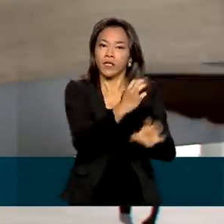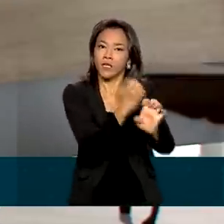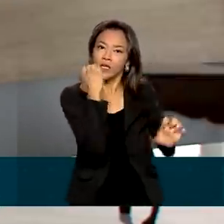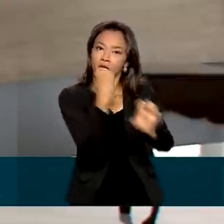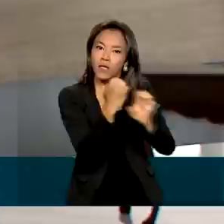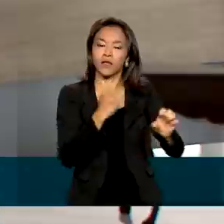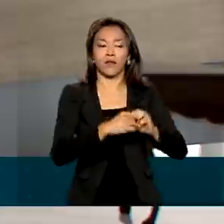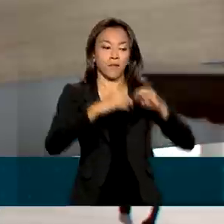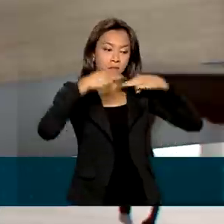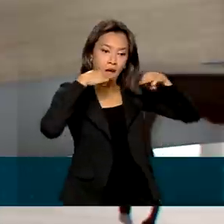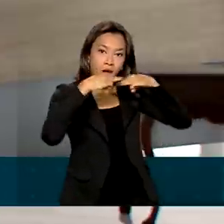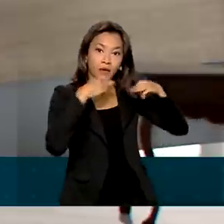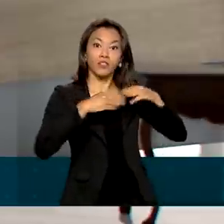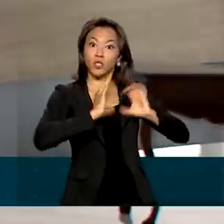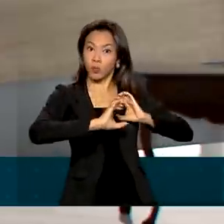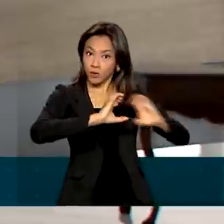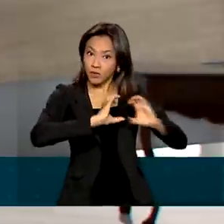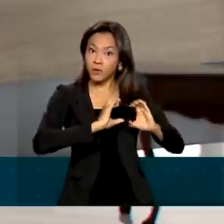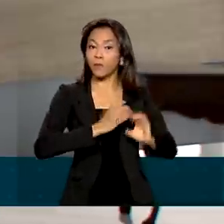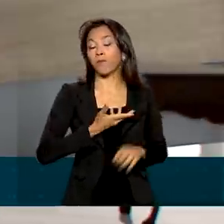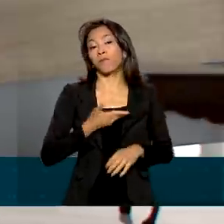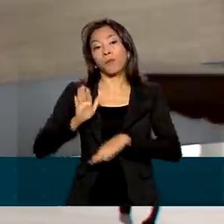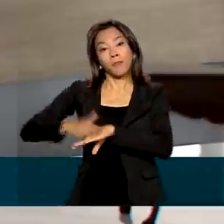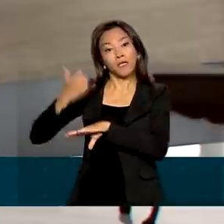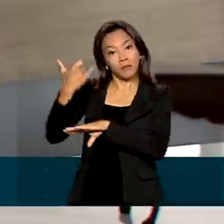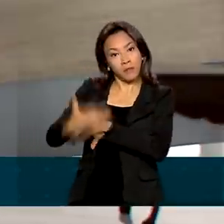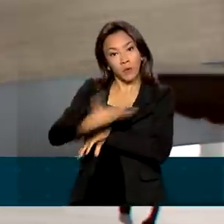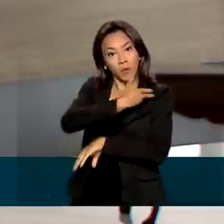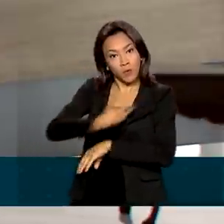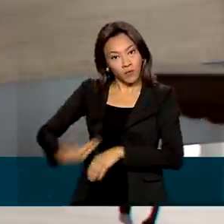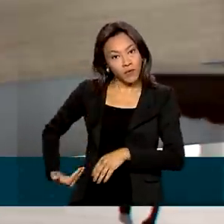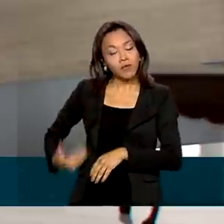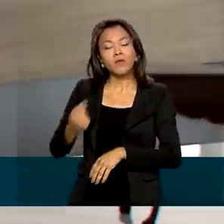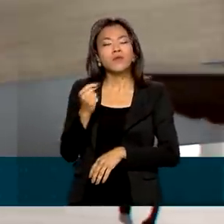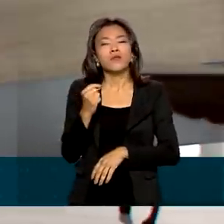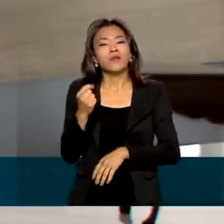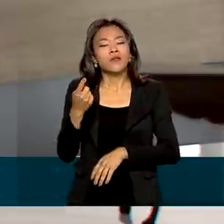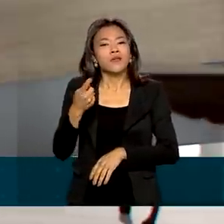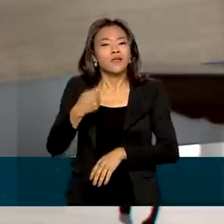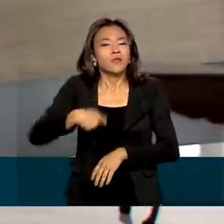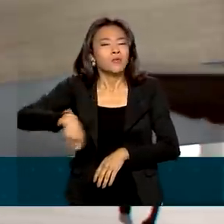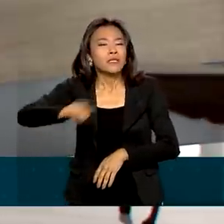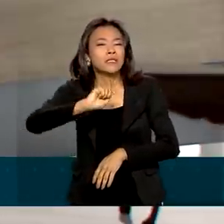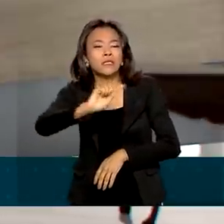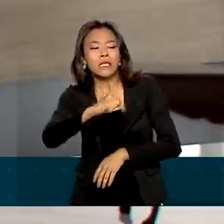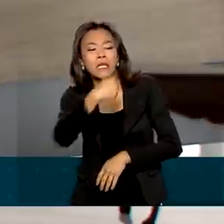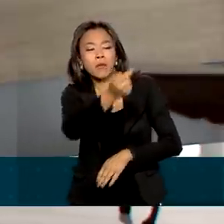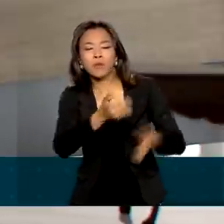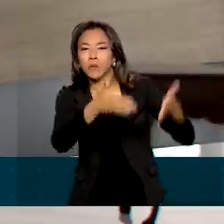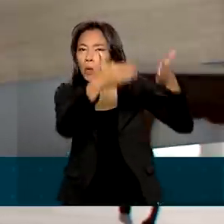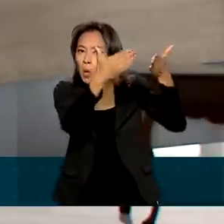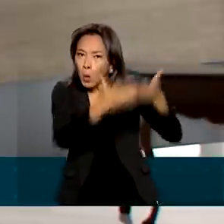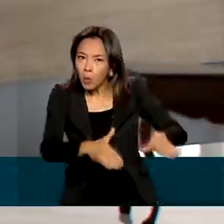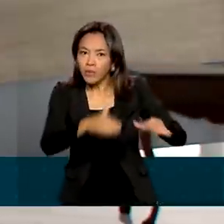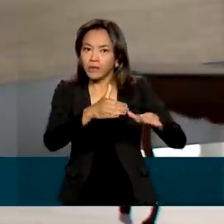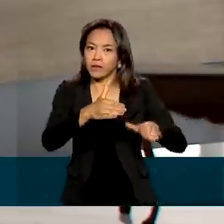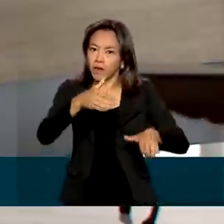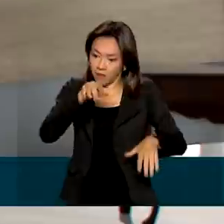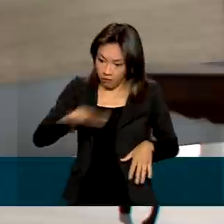telemarketing e comunicação. E segundo o governo, não será preciso apontar uma compensação fiscal para essa